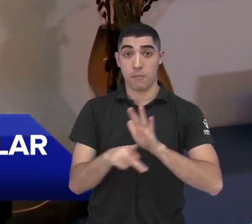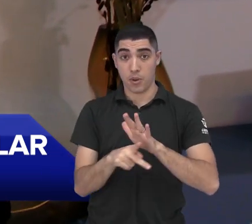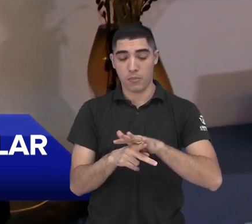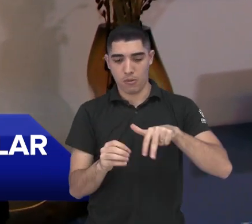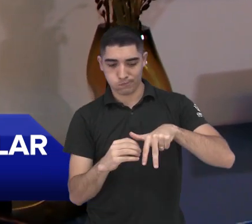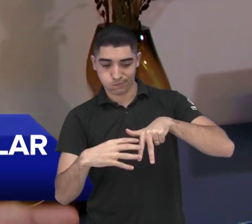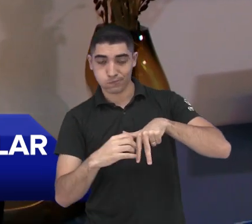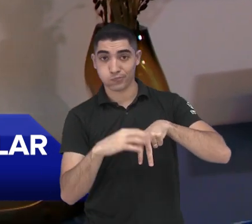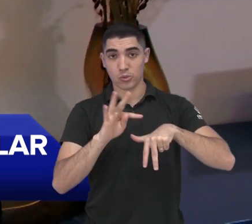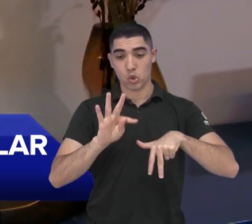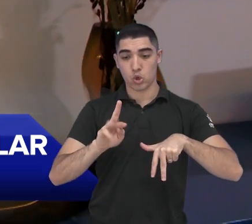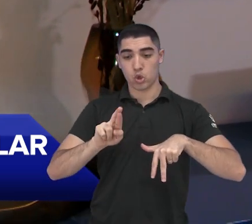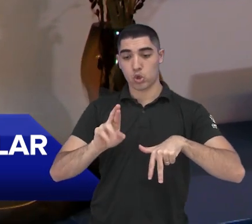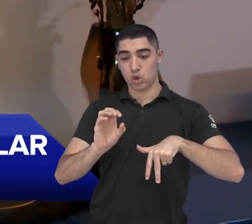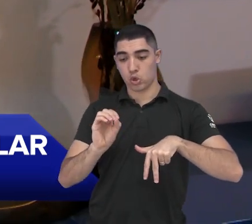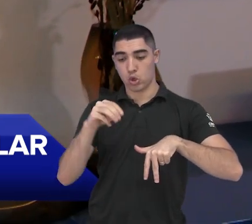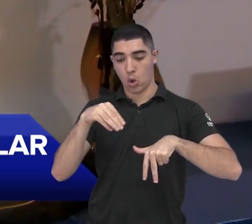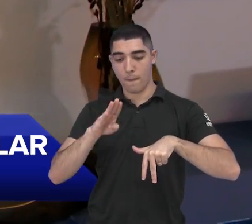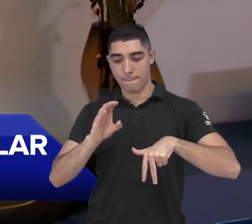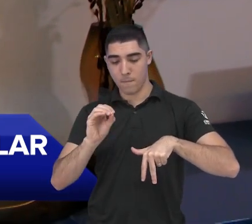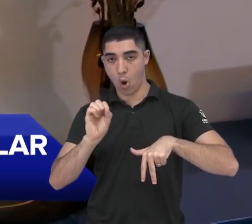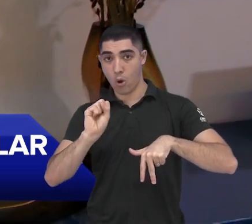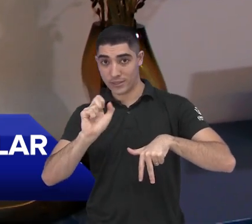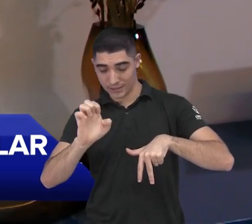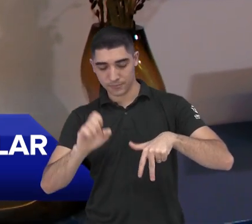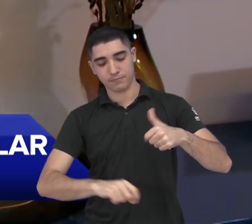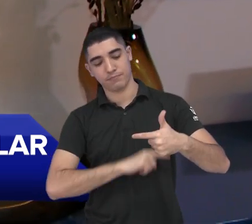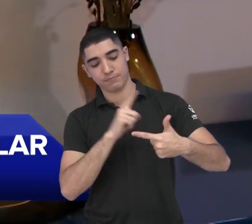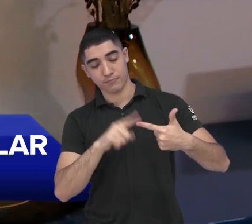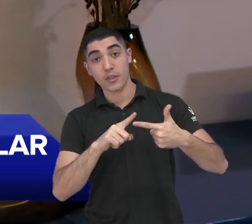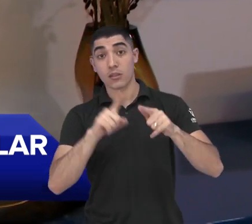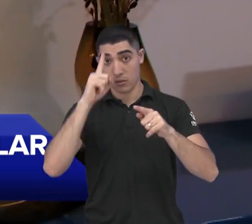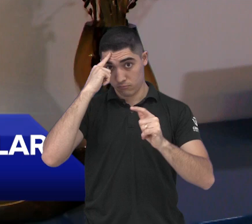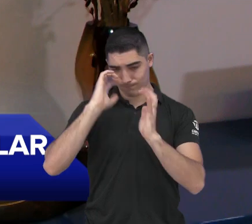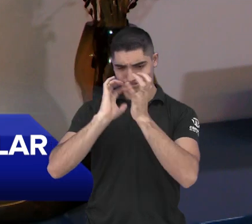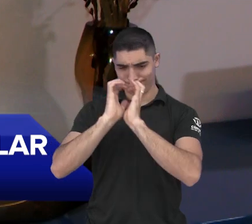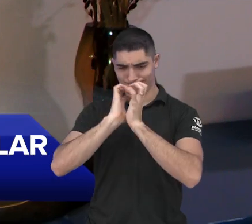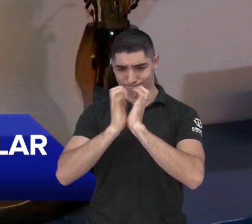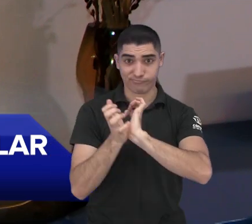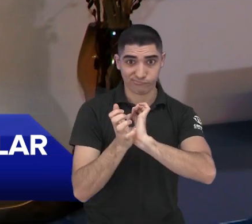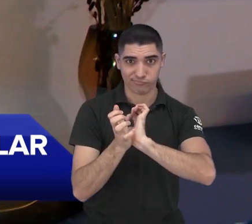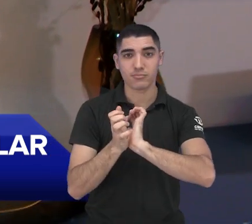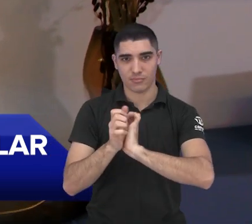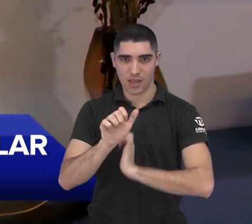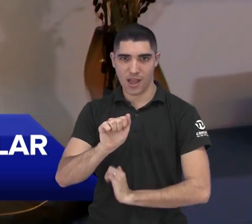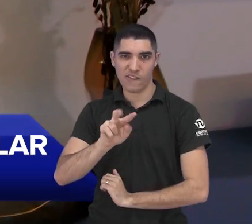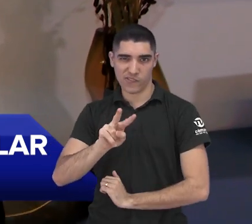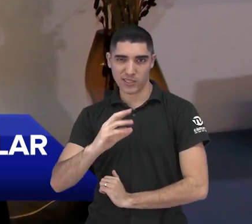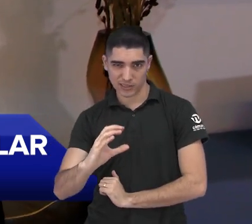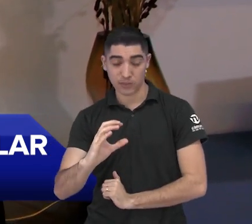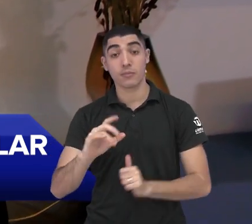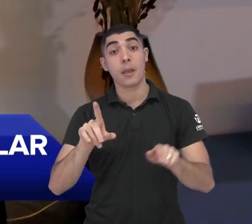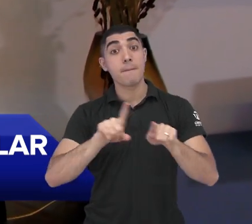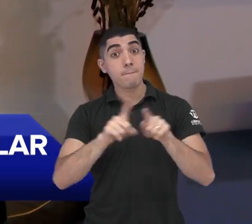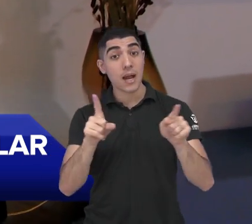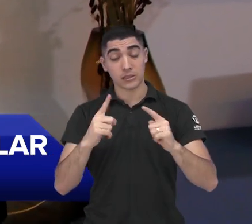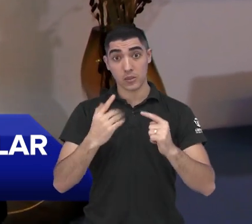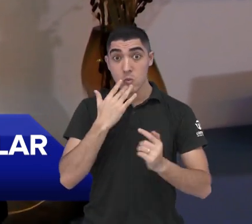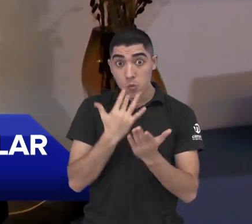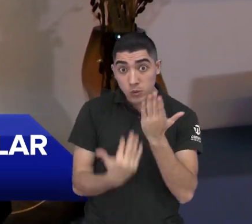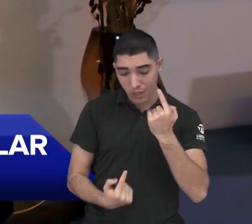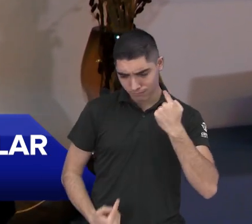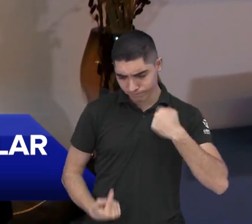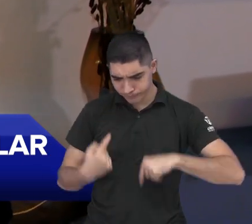tem a trombose e também o AVC, o acidente vascular cerebral, mas a saúde vascular está relacionada